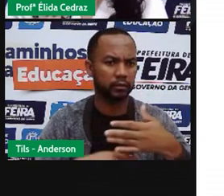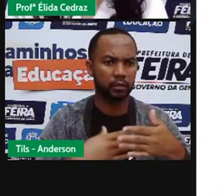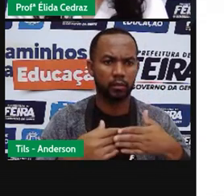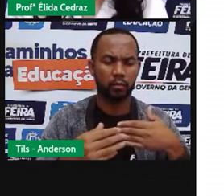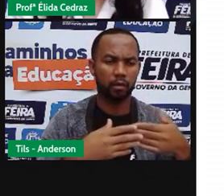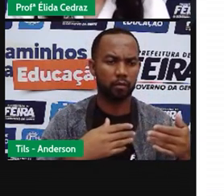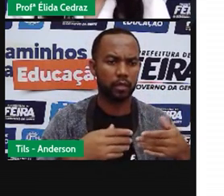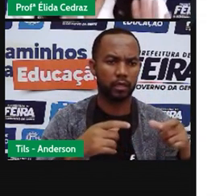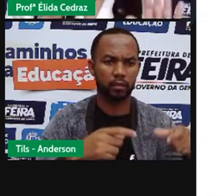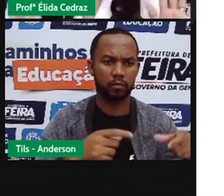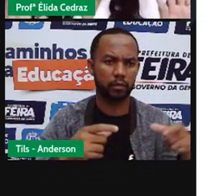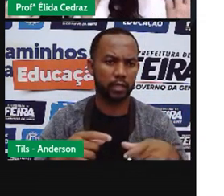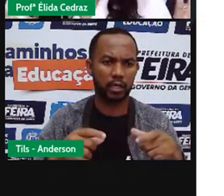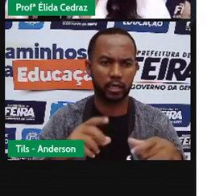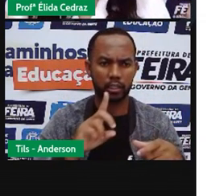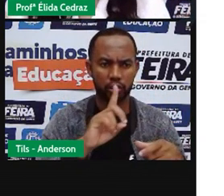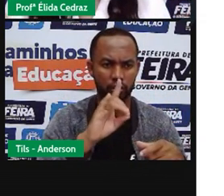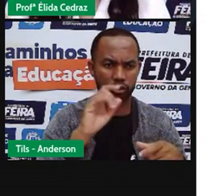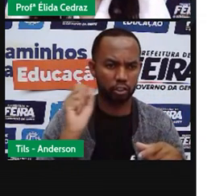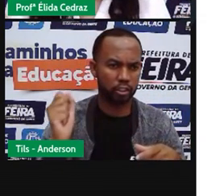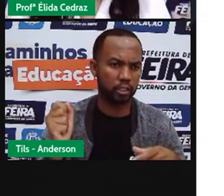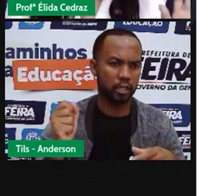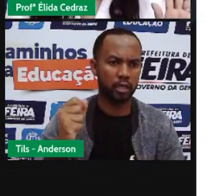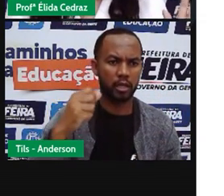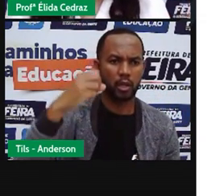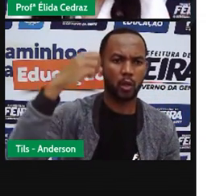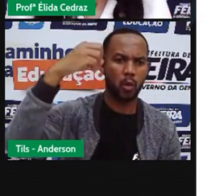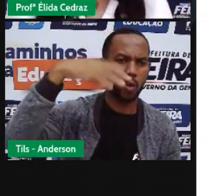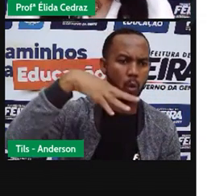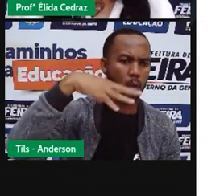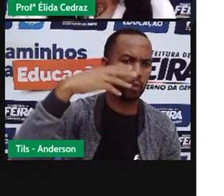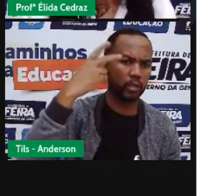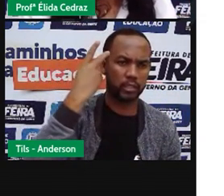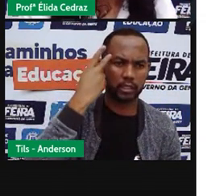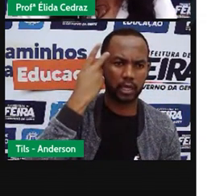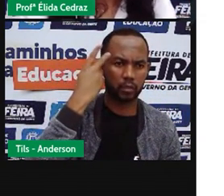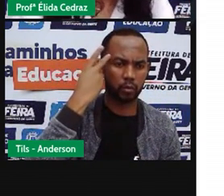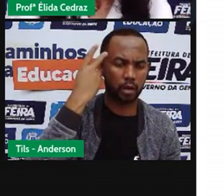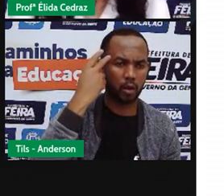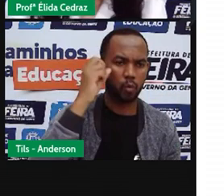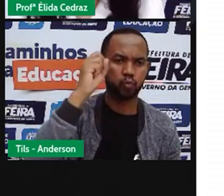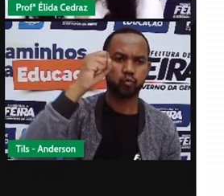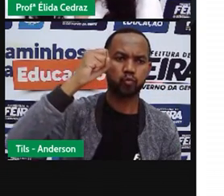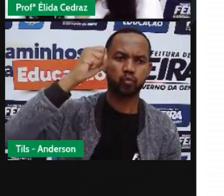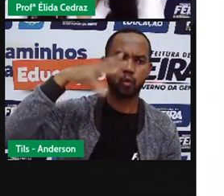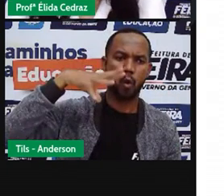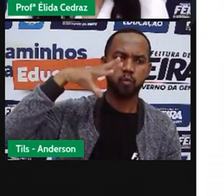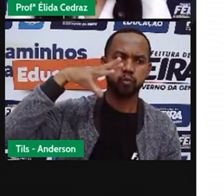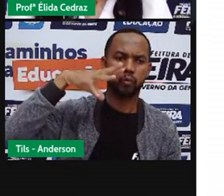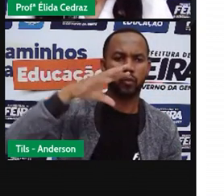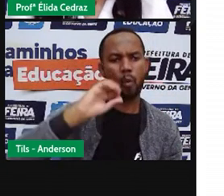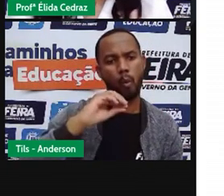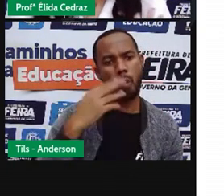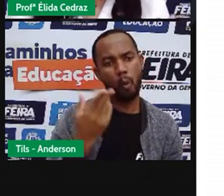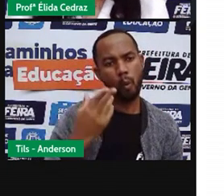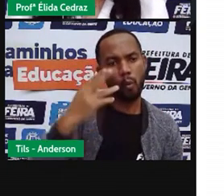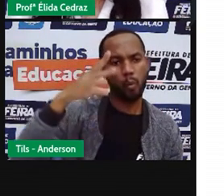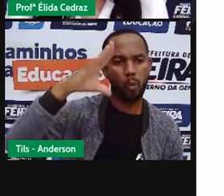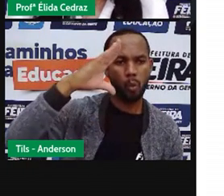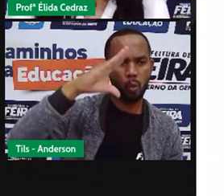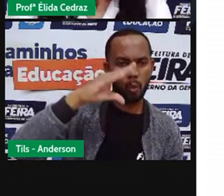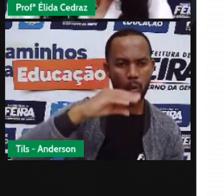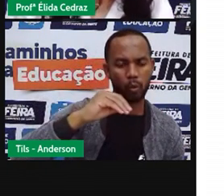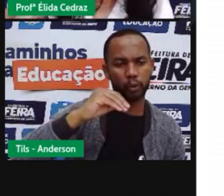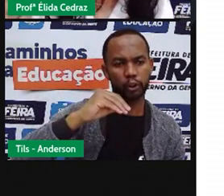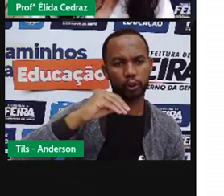for o dia, recebendo a luz natural do sol. Ou a noite, numa noite bem